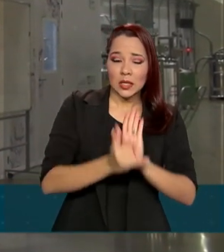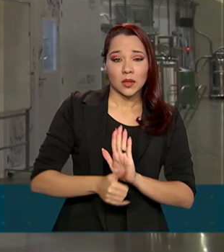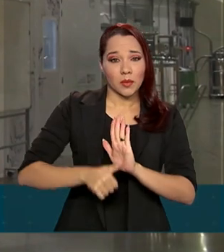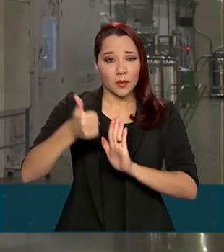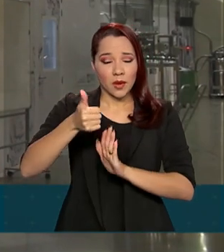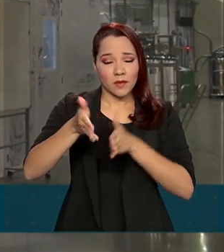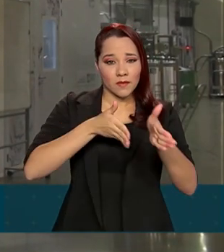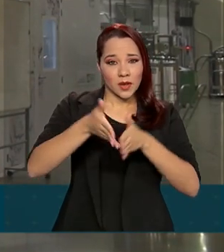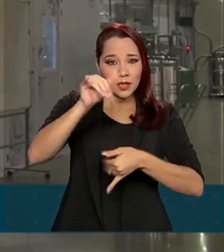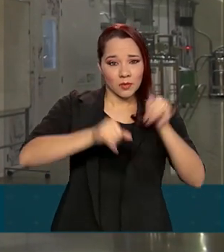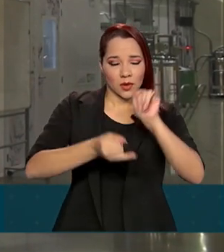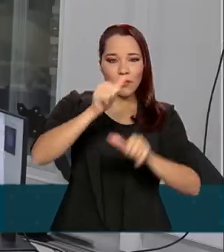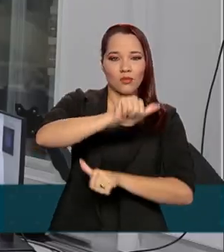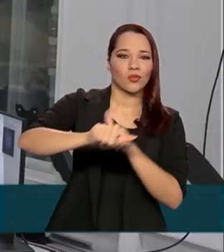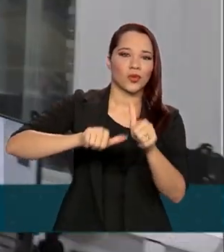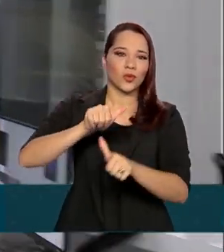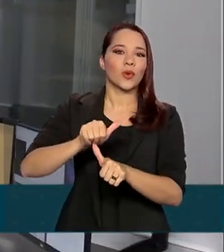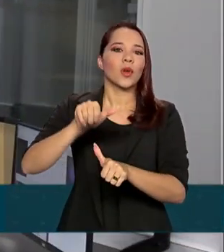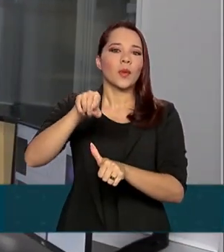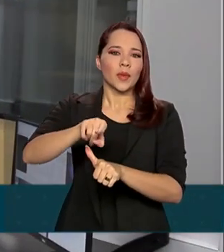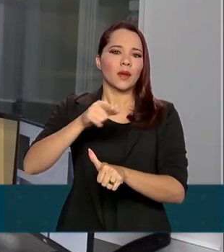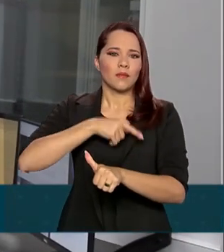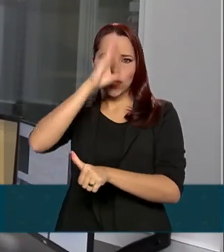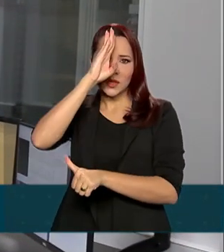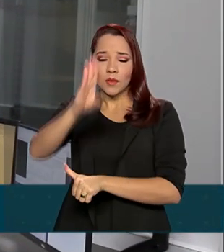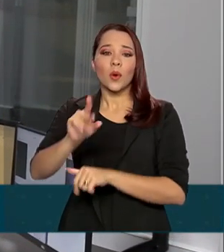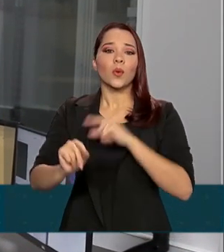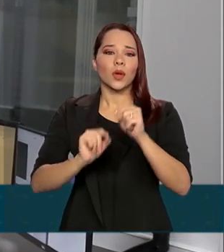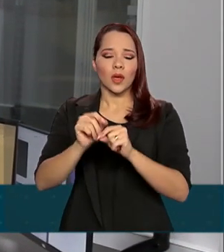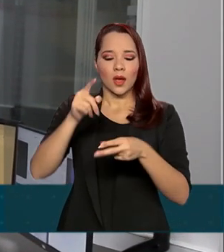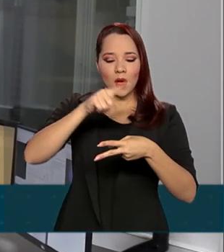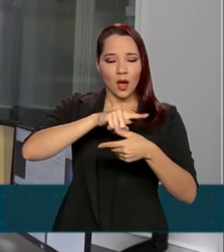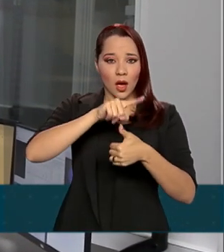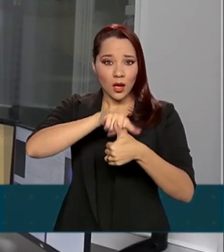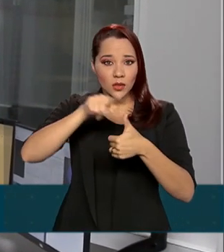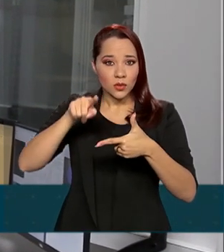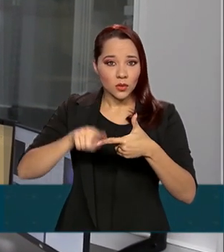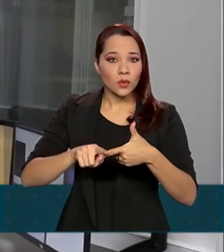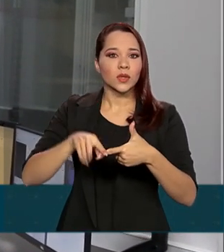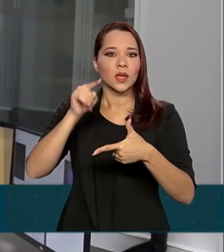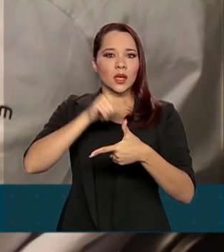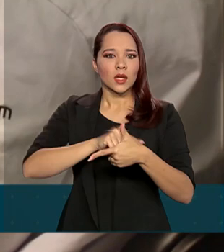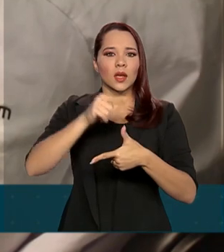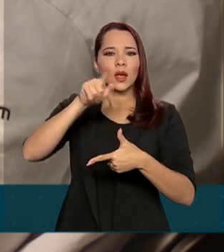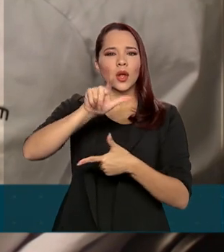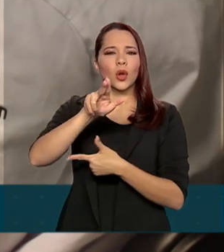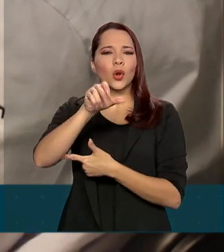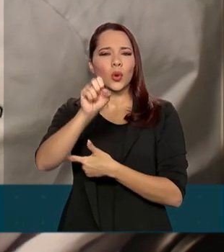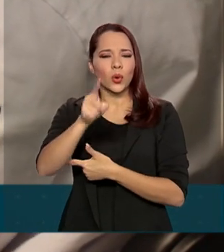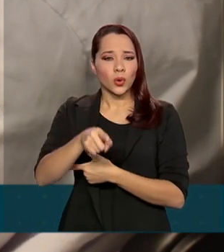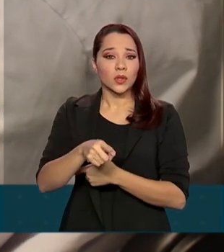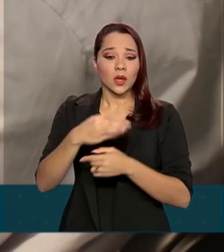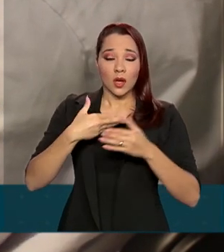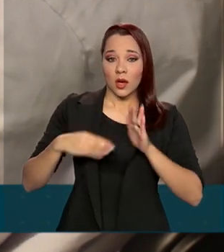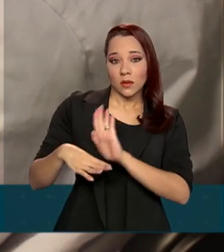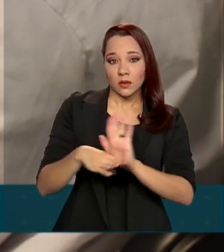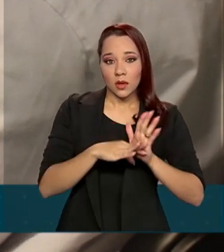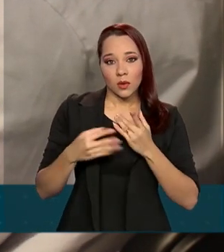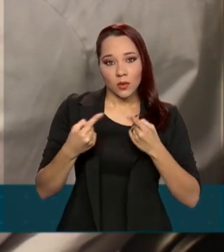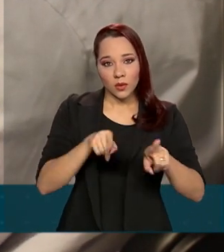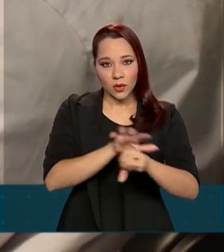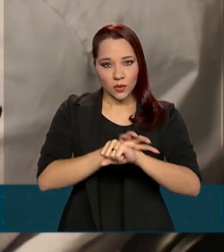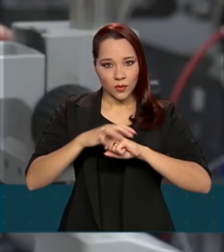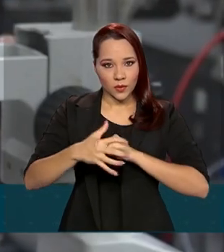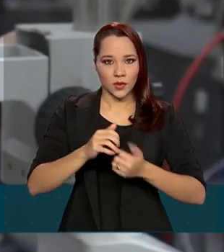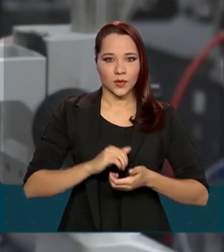fase do laboratório foi alterado para dar prioridade às duas das chamadas linhas de luz que poderão auxiliar no combate à Covid